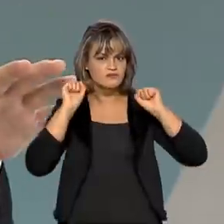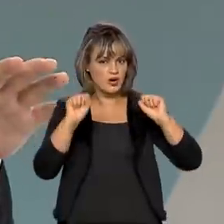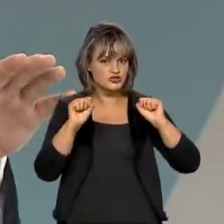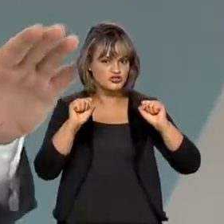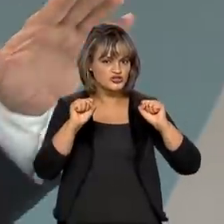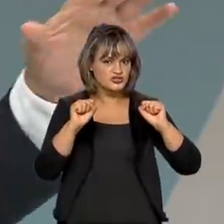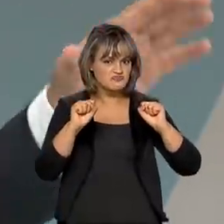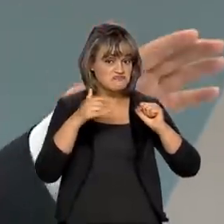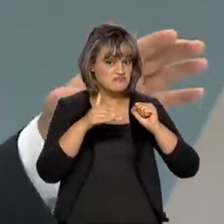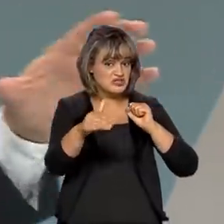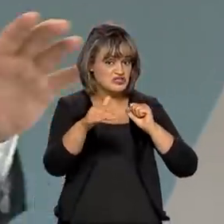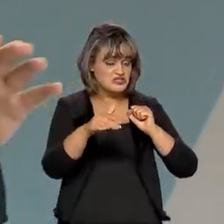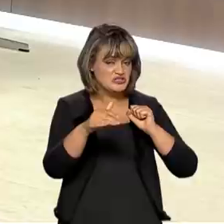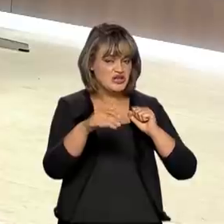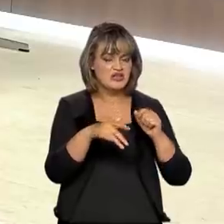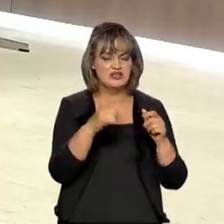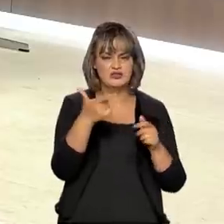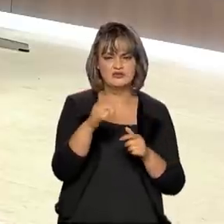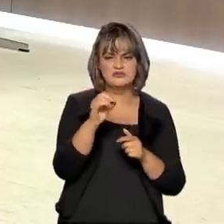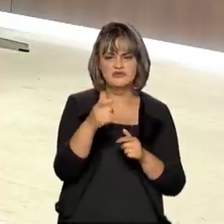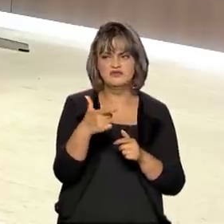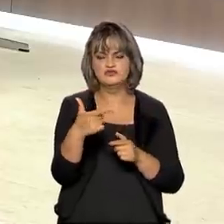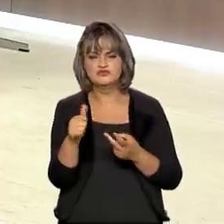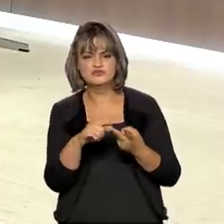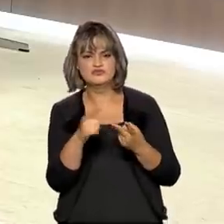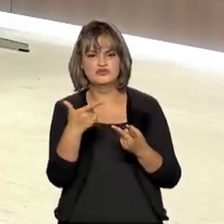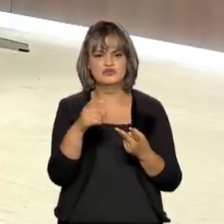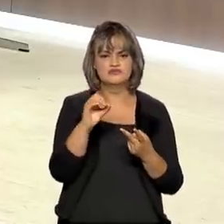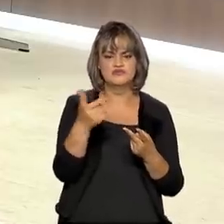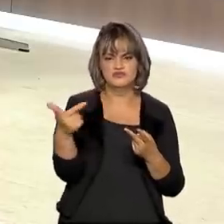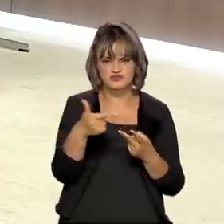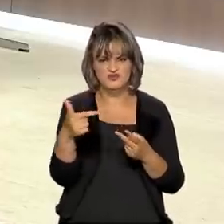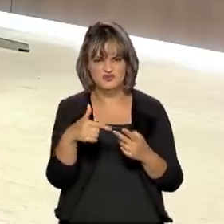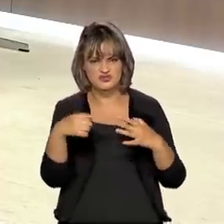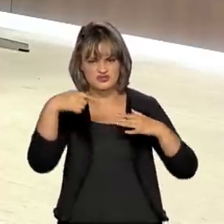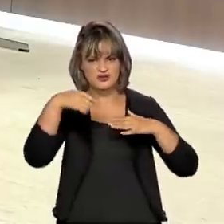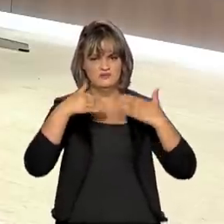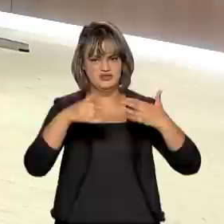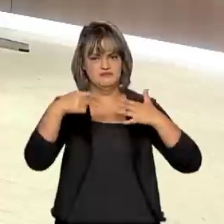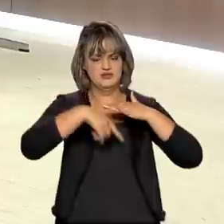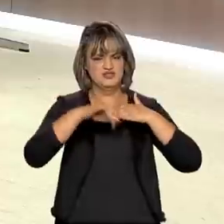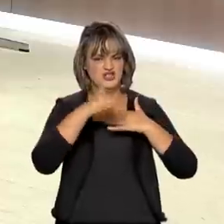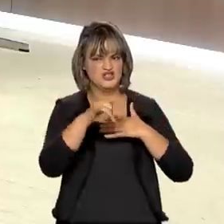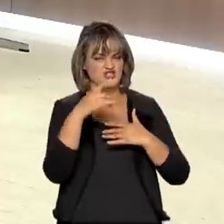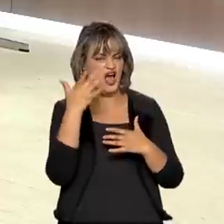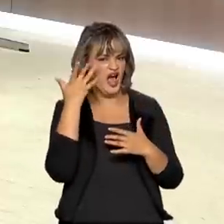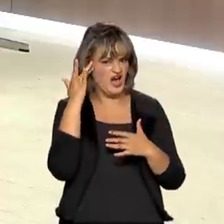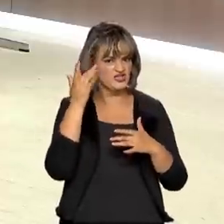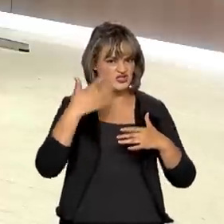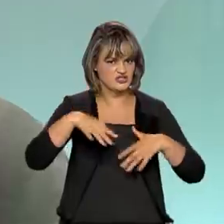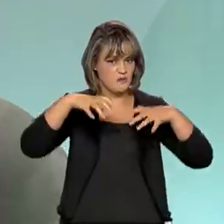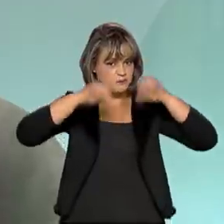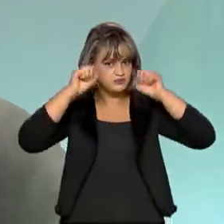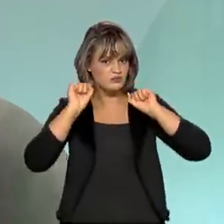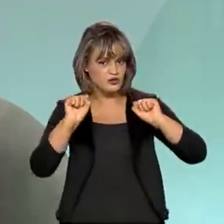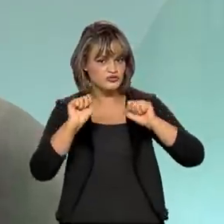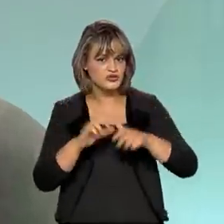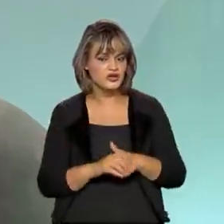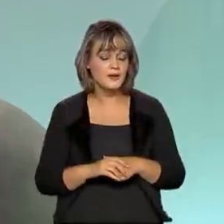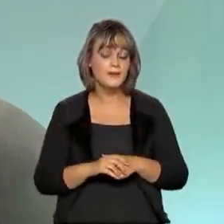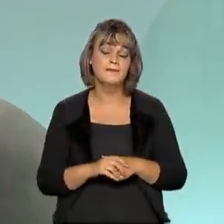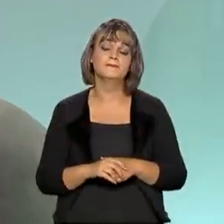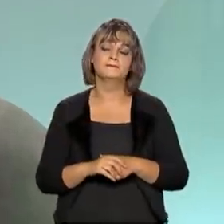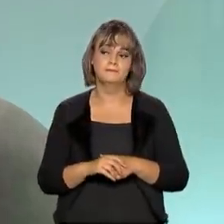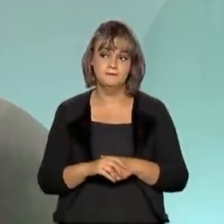no horizonte temporal 21 e 22, trabalhado pelo Ministério de Minas e Energia, ou não existe nenhum risco? Todas as